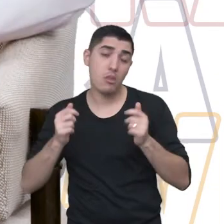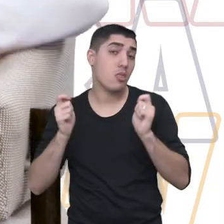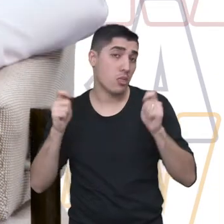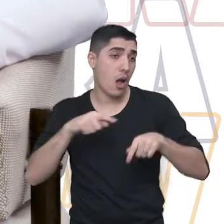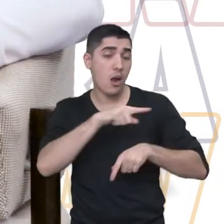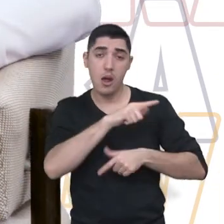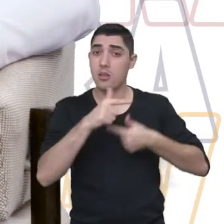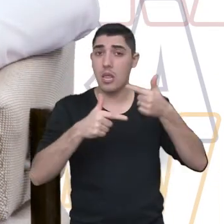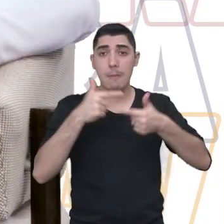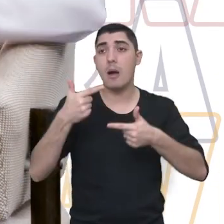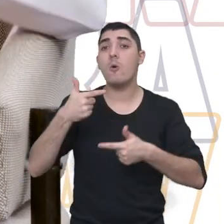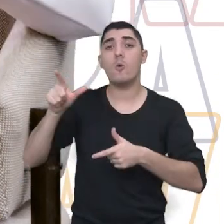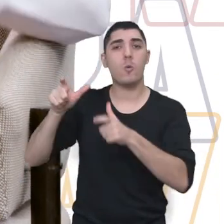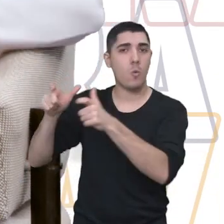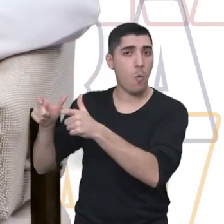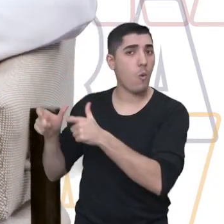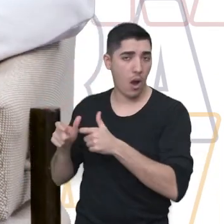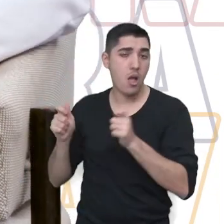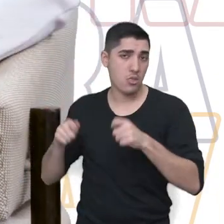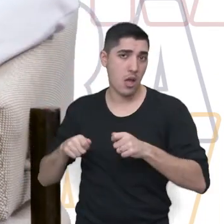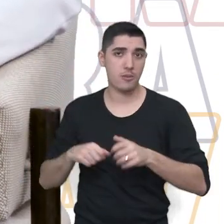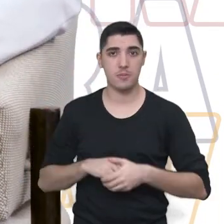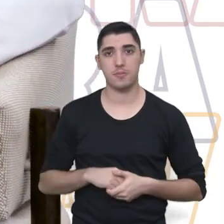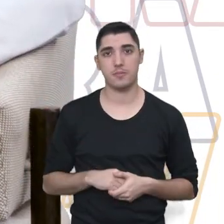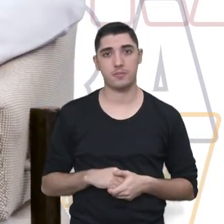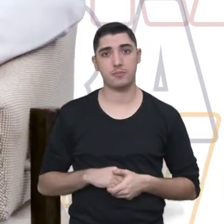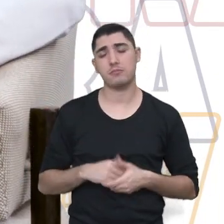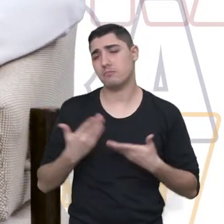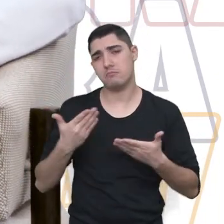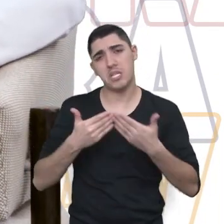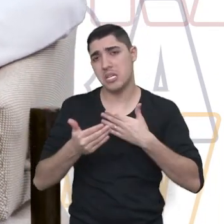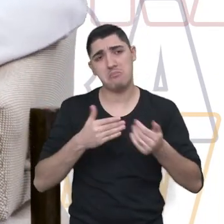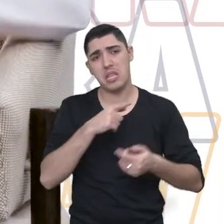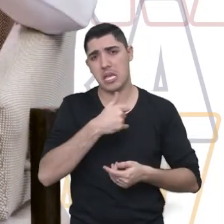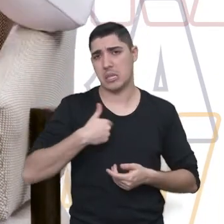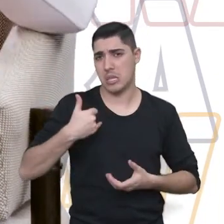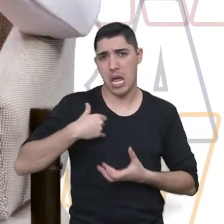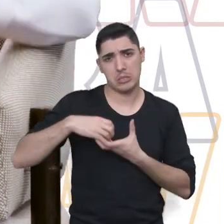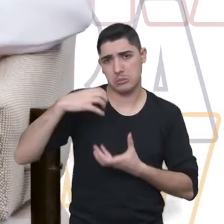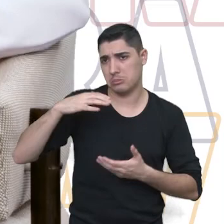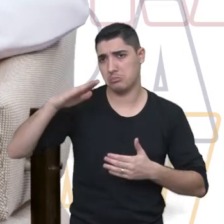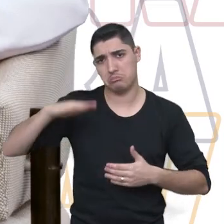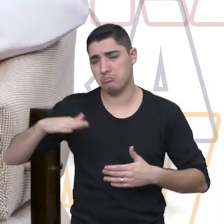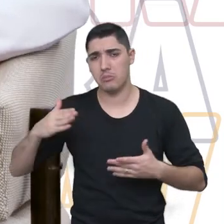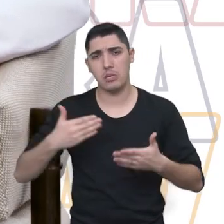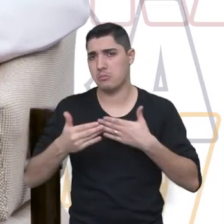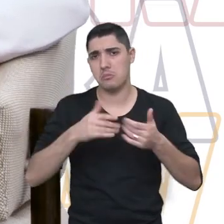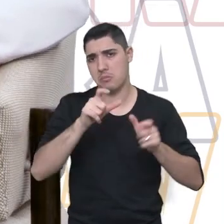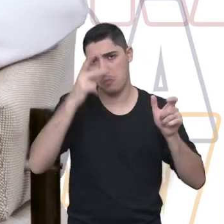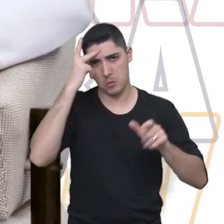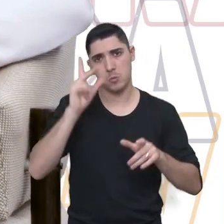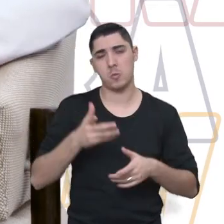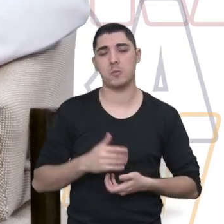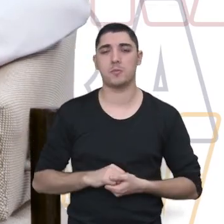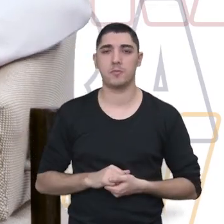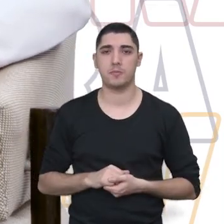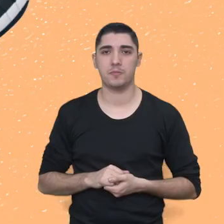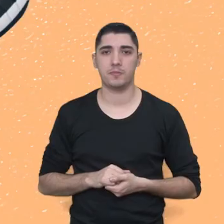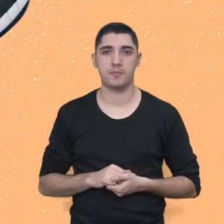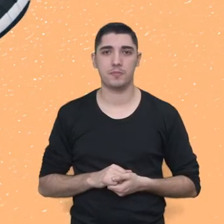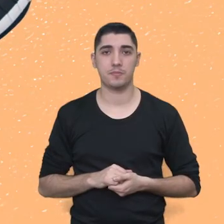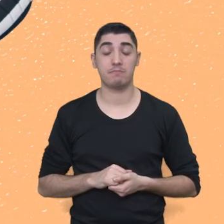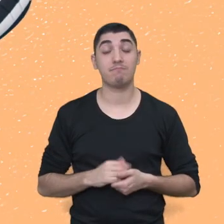sempre tem um lugarzinho que a pessoa pode nos ajudar. Independente da idade da pessoa, da formação.